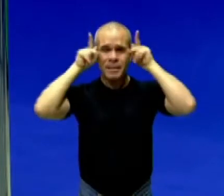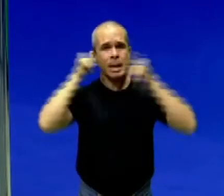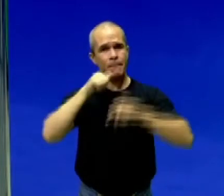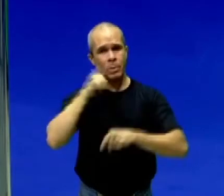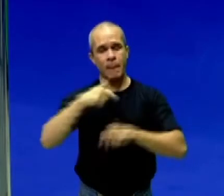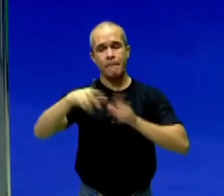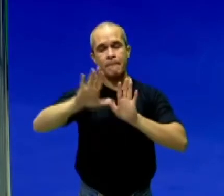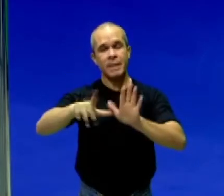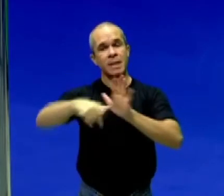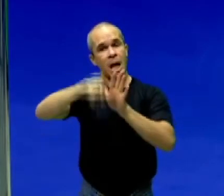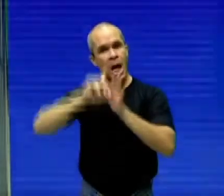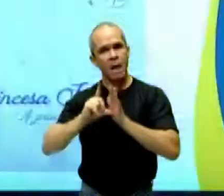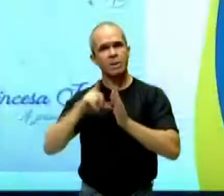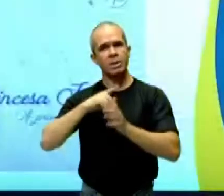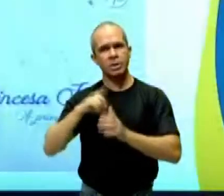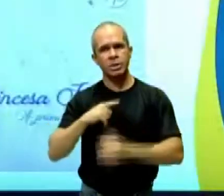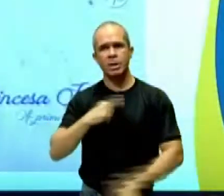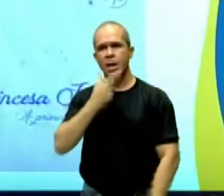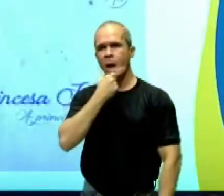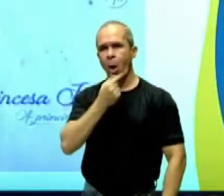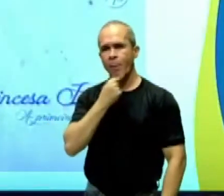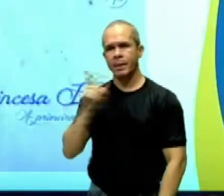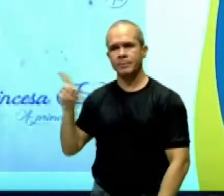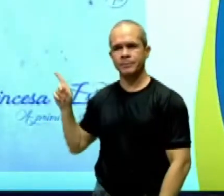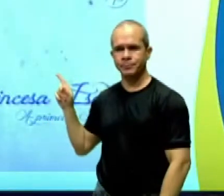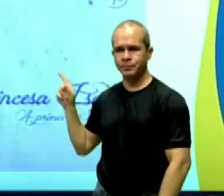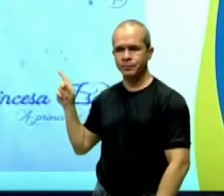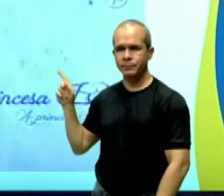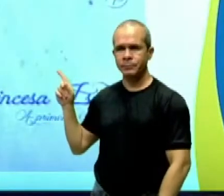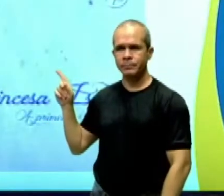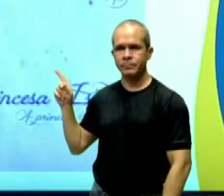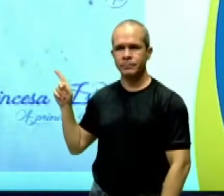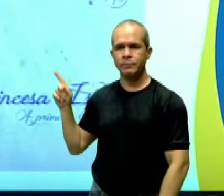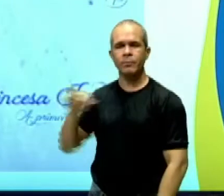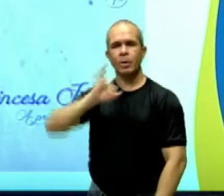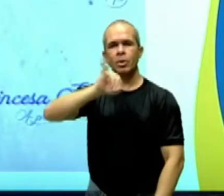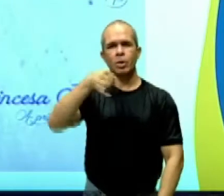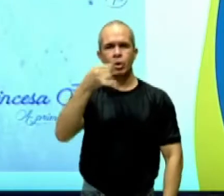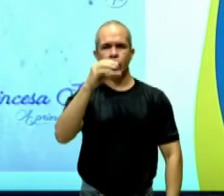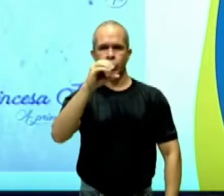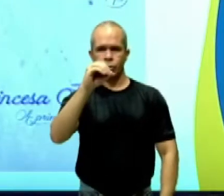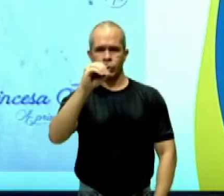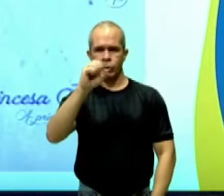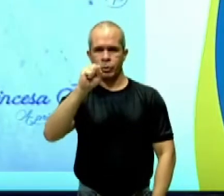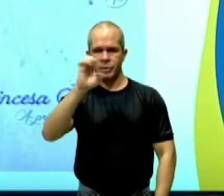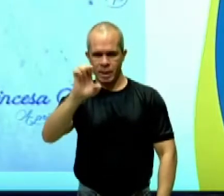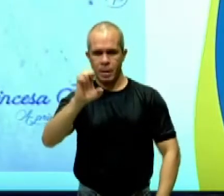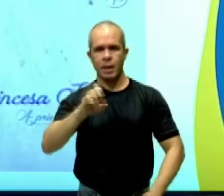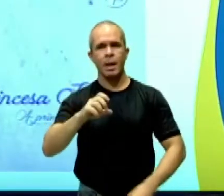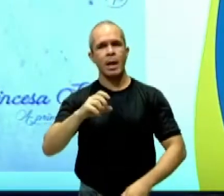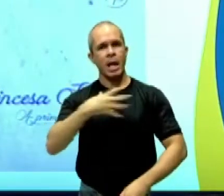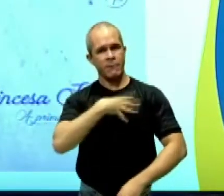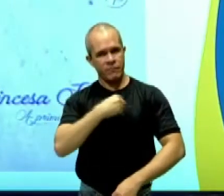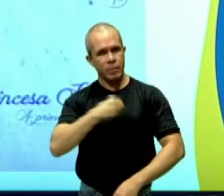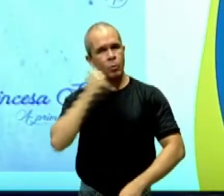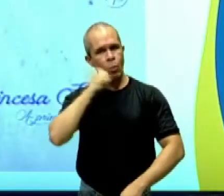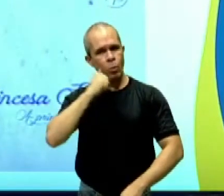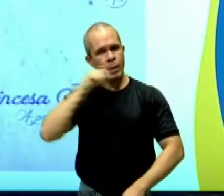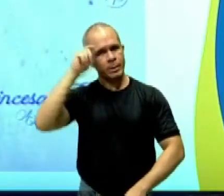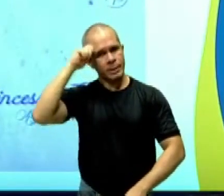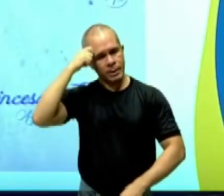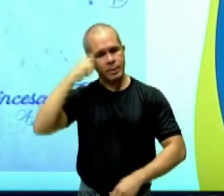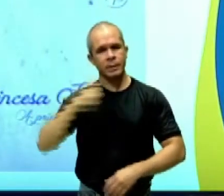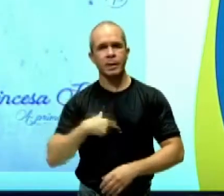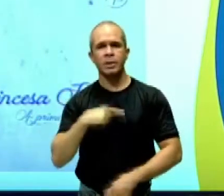dela, tiveram José Patrocínio, que era filho de uma negra africana, com um